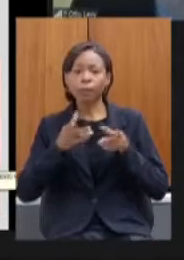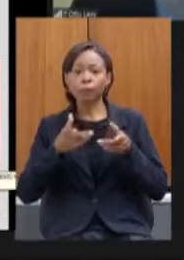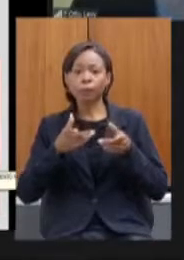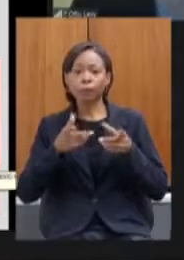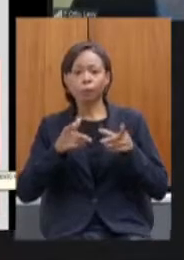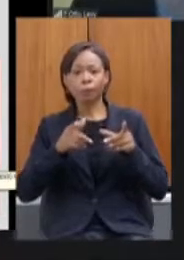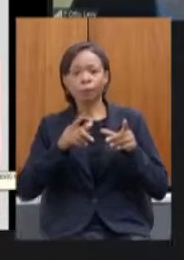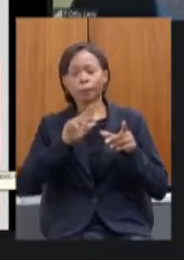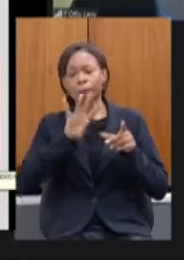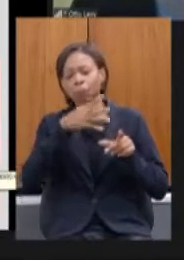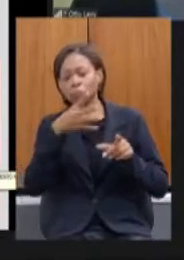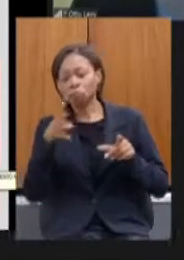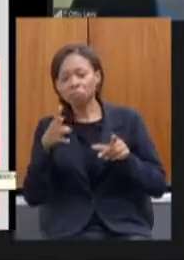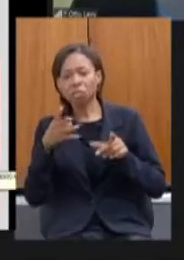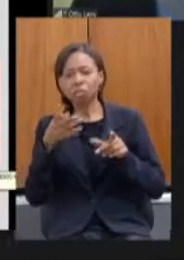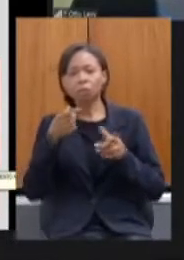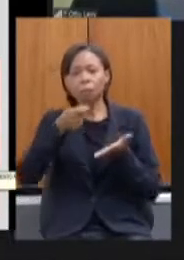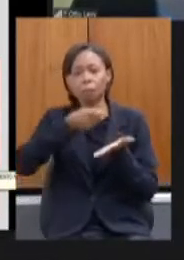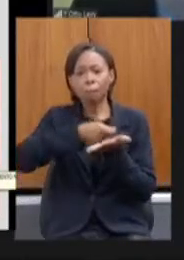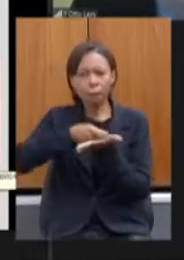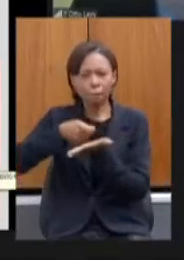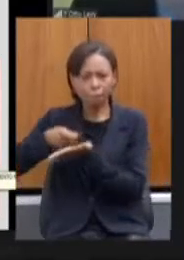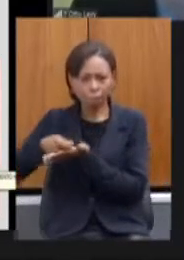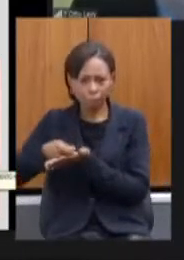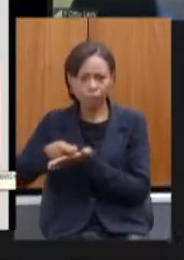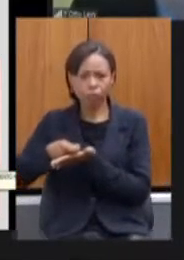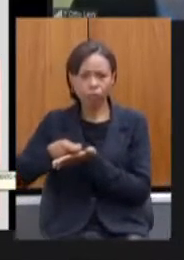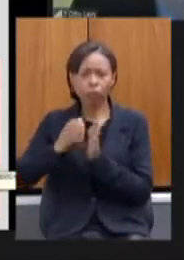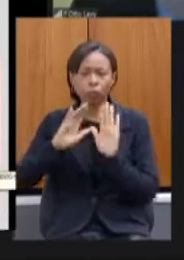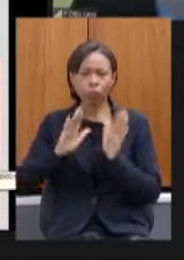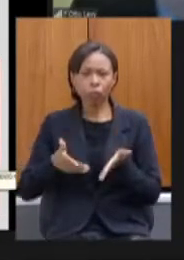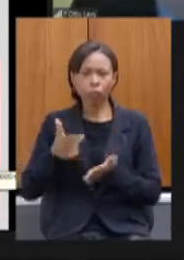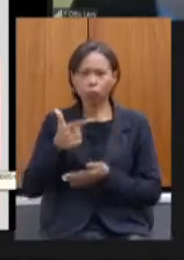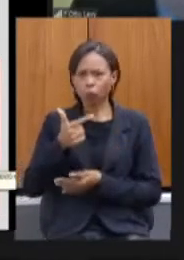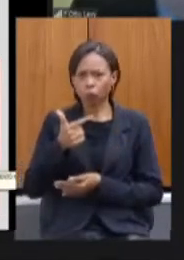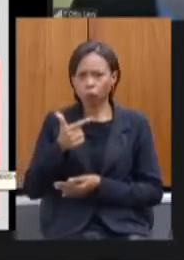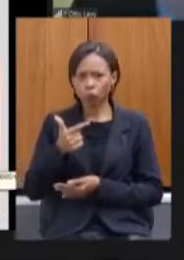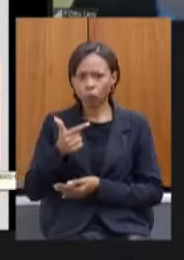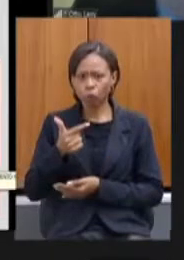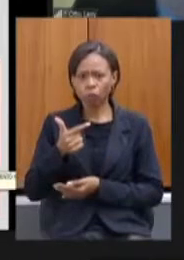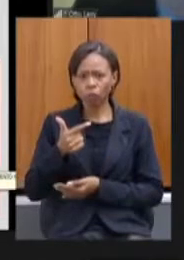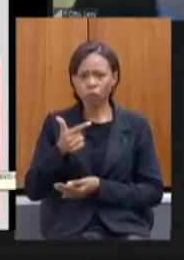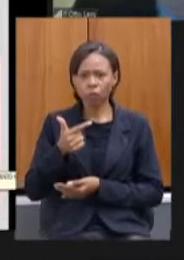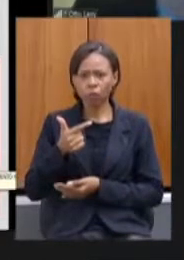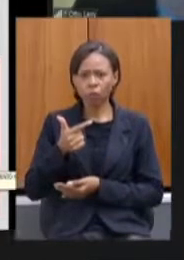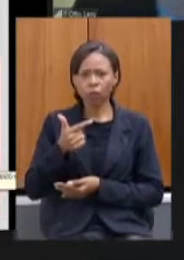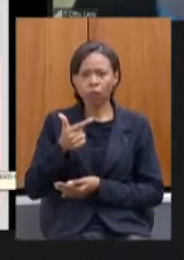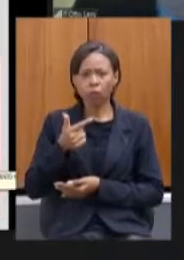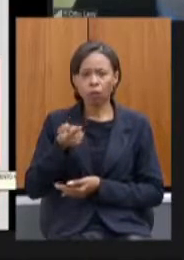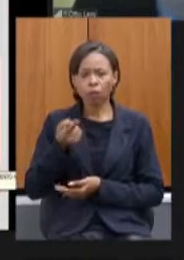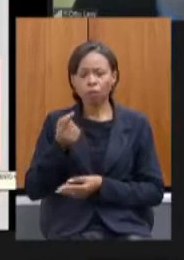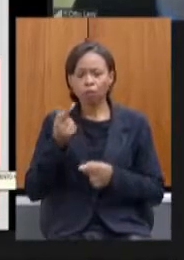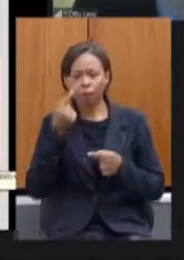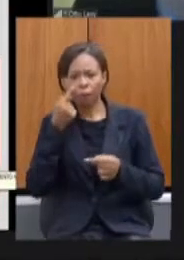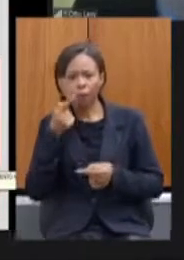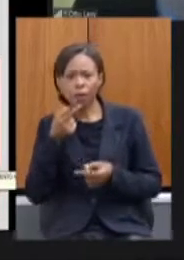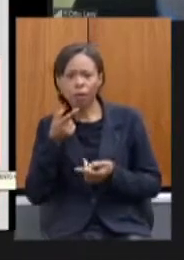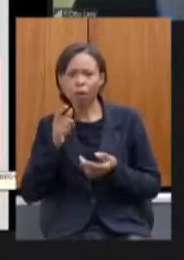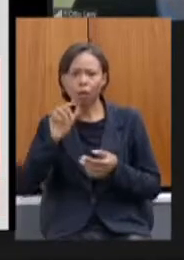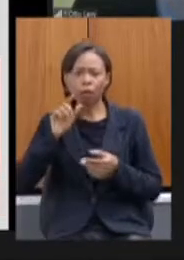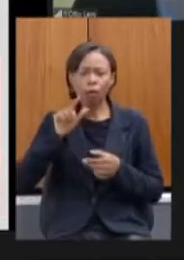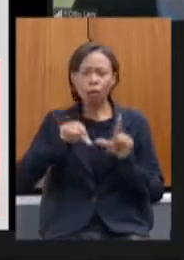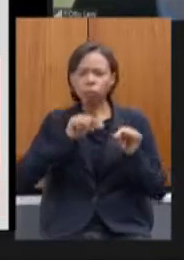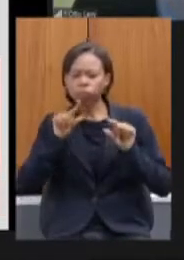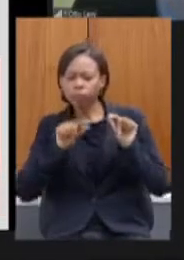definidas 12 trilhas para apuração de inconsistência e recuperação de valores bem como